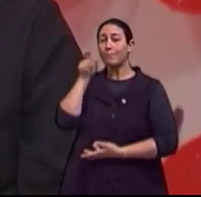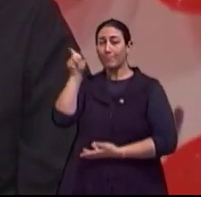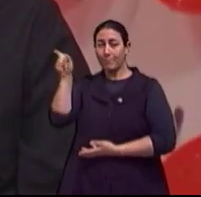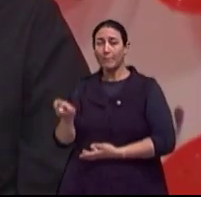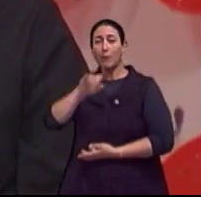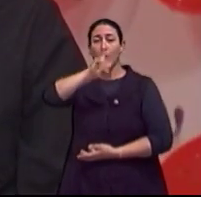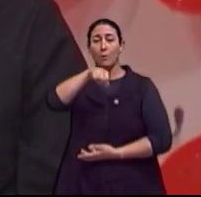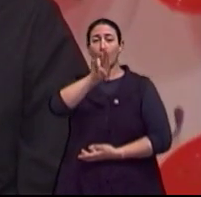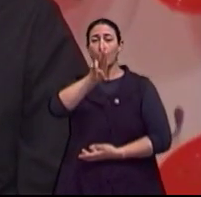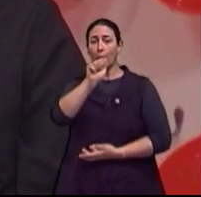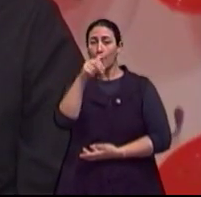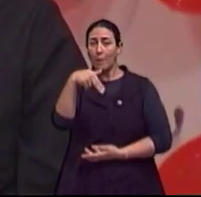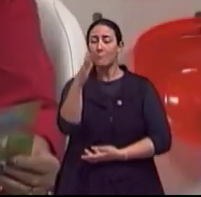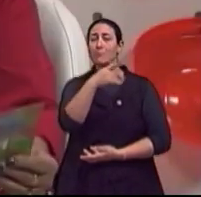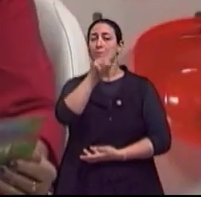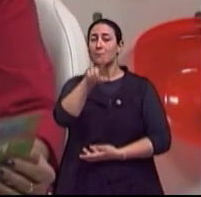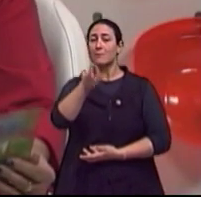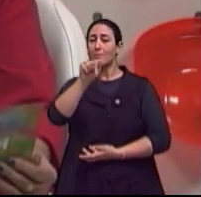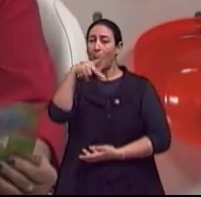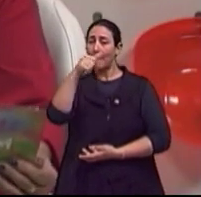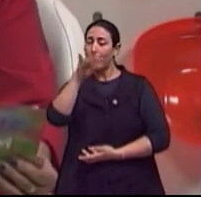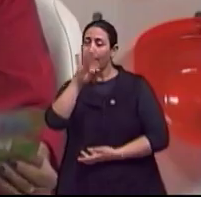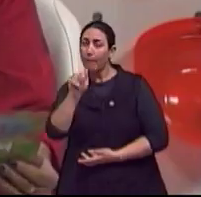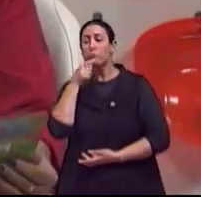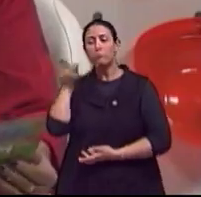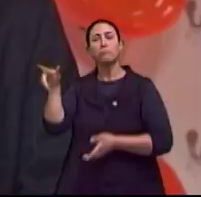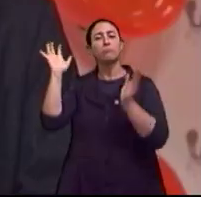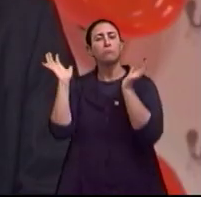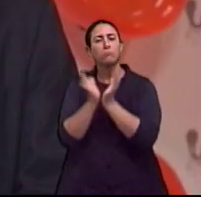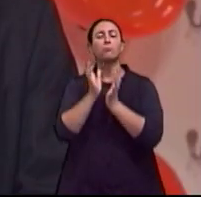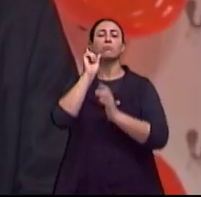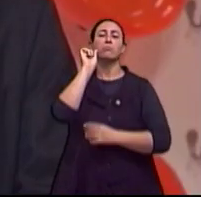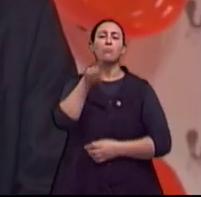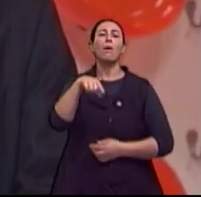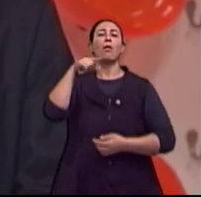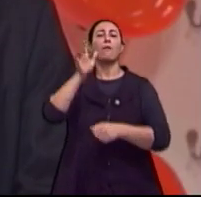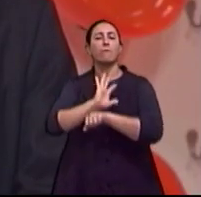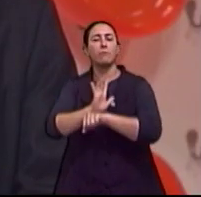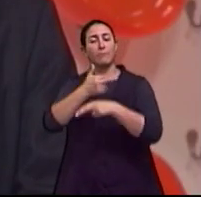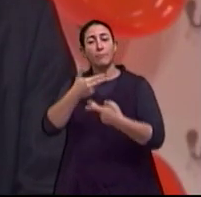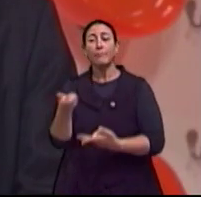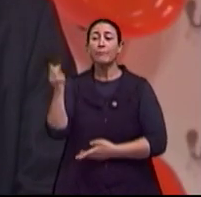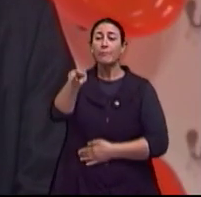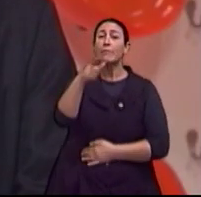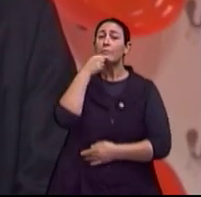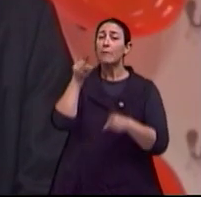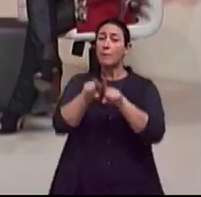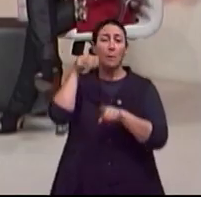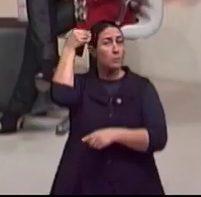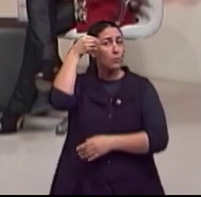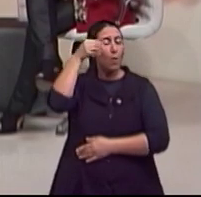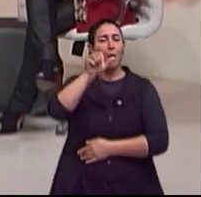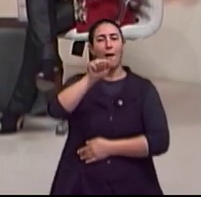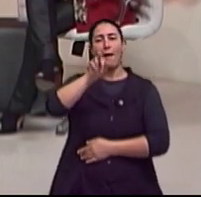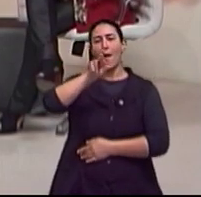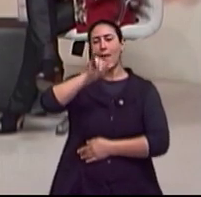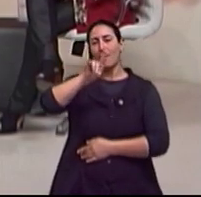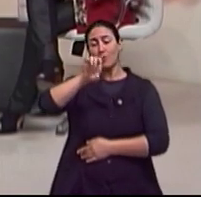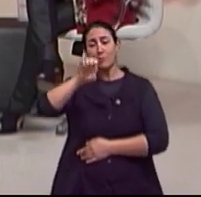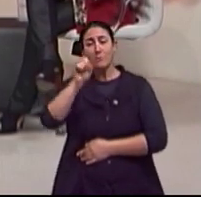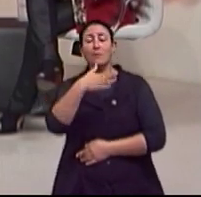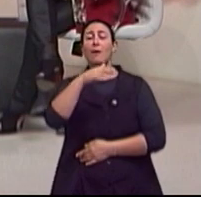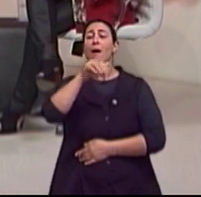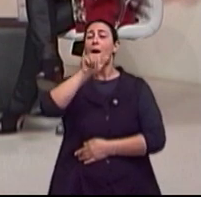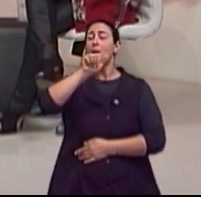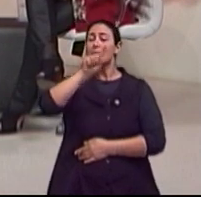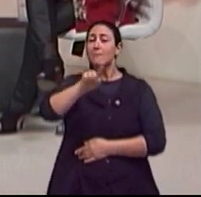diretor do documentário A Dança da Vida. E também o psicólogo Arines Ibias, pra gente falar de um assunto tão importante